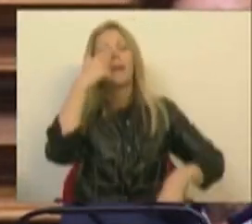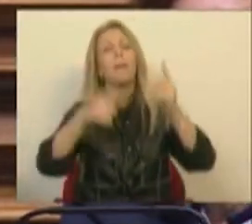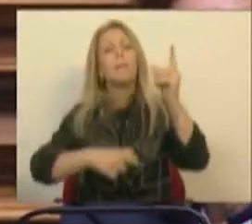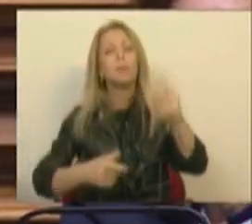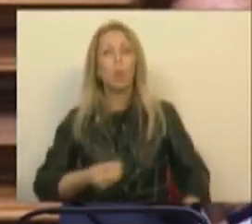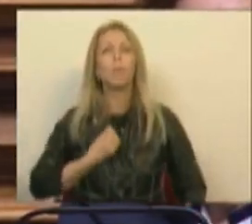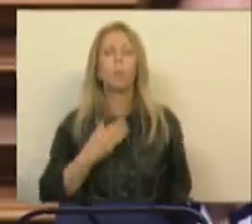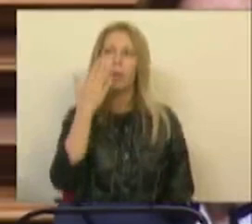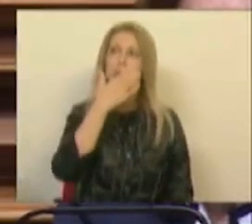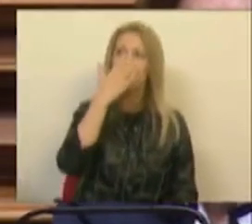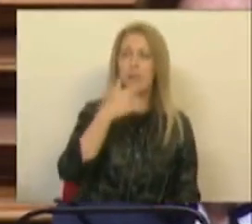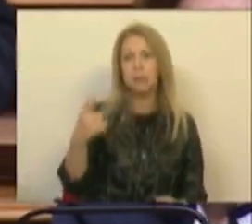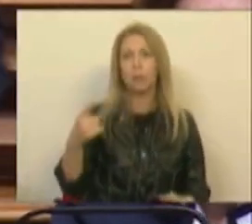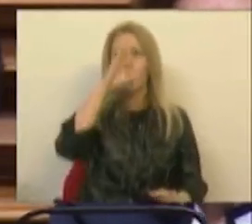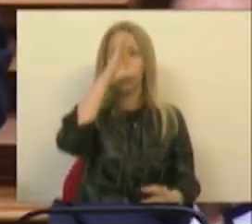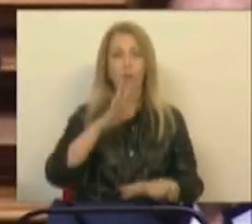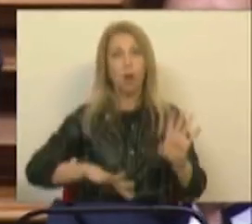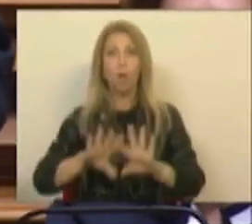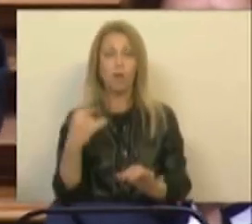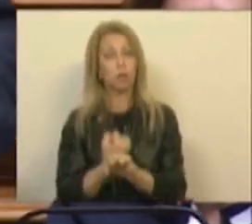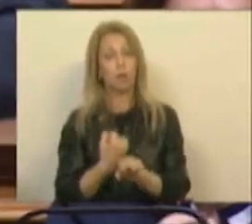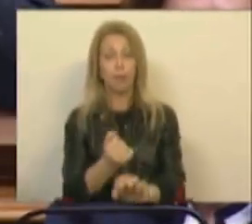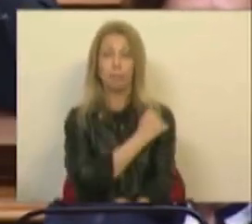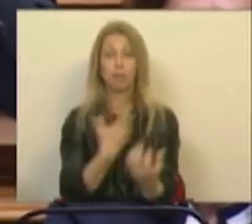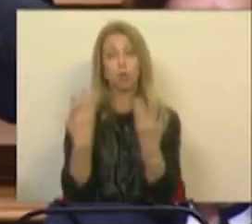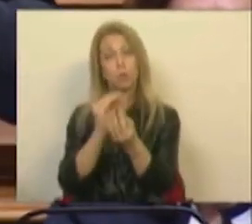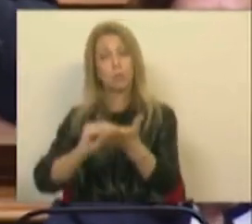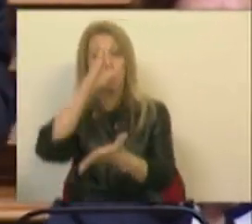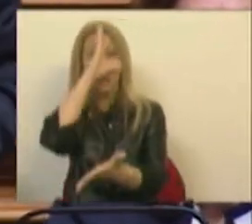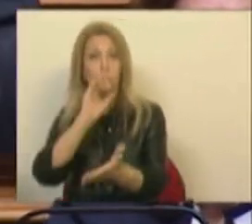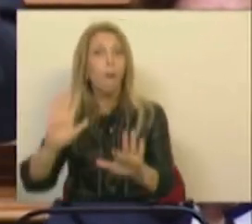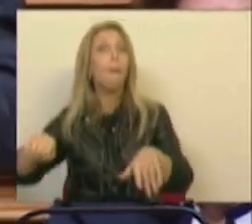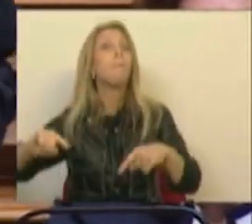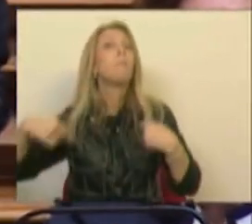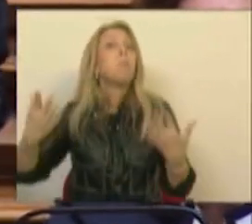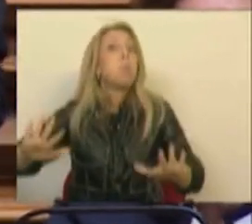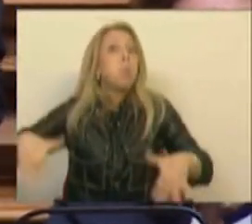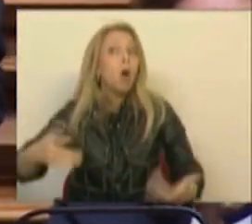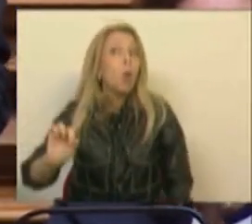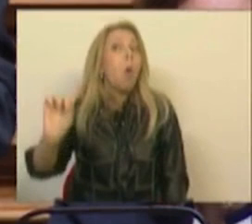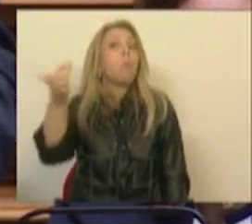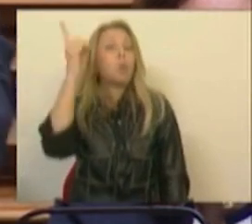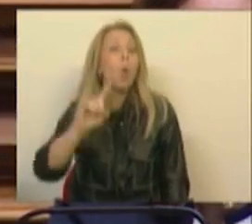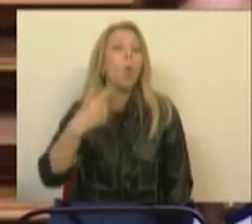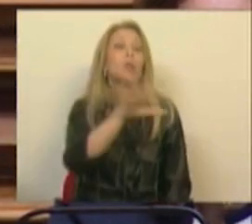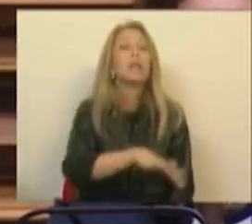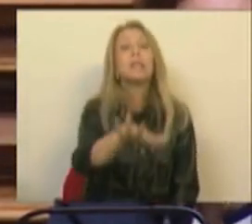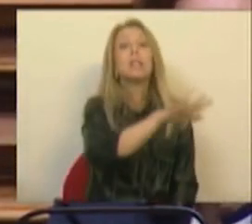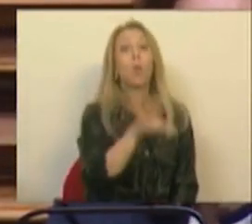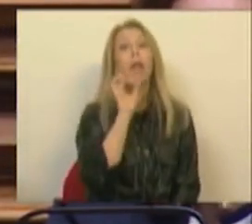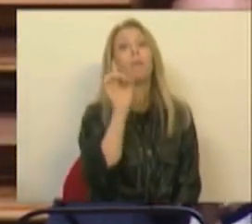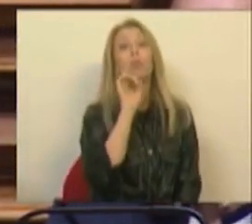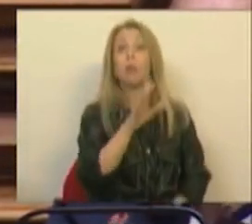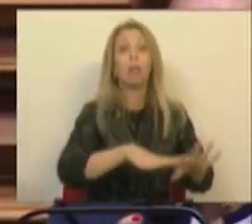trabalho de casa com os seus Secretários de Estado, pode também não estar a fazer o trabalho de casa noutras coisas, igualmente ou ainda mais importantes, porque